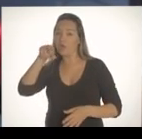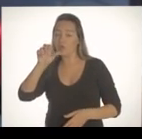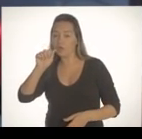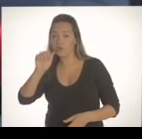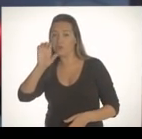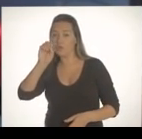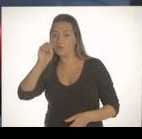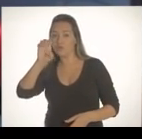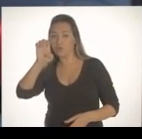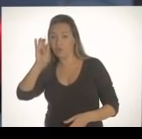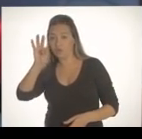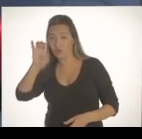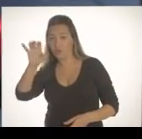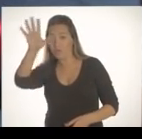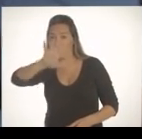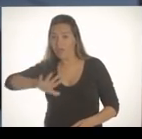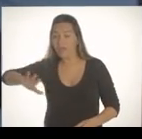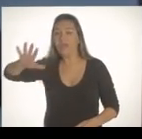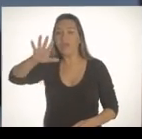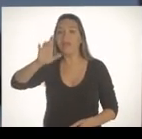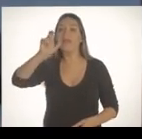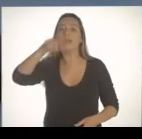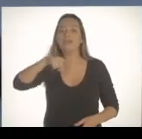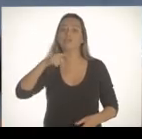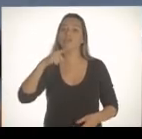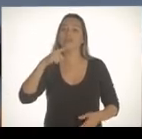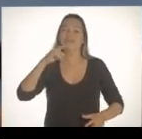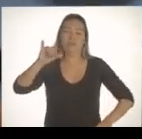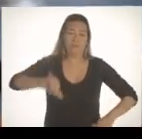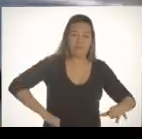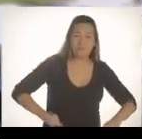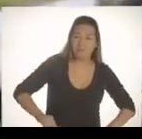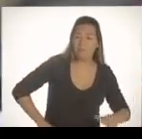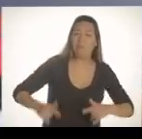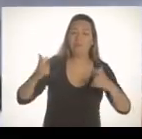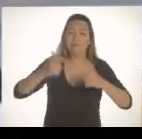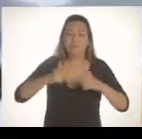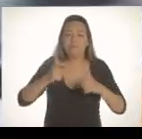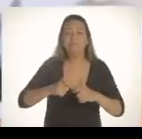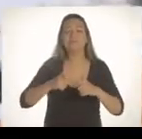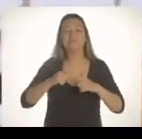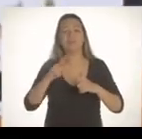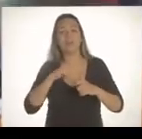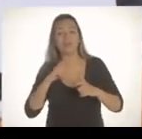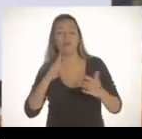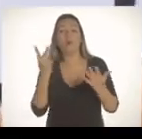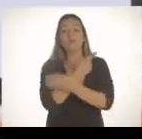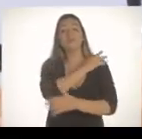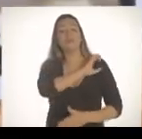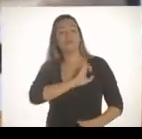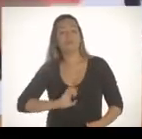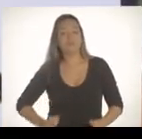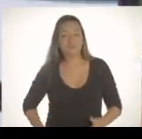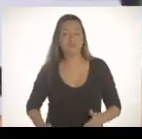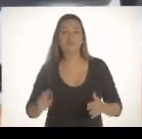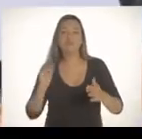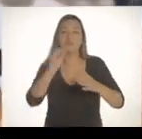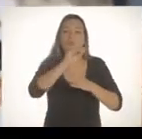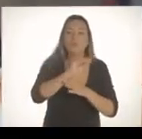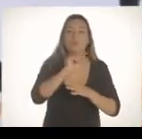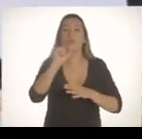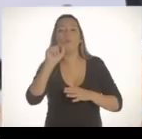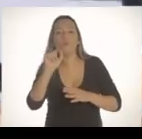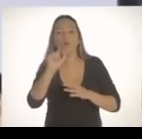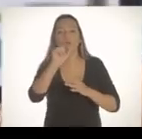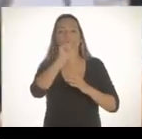sacrifício há muito tempo. O Rio de Janeiro foi instalar uma siderúrgica aqui, instalou na